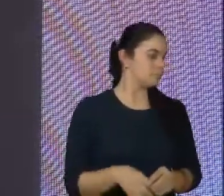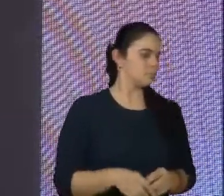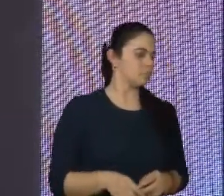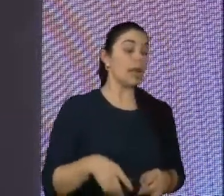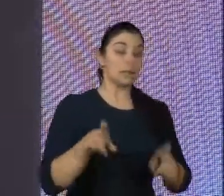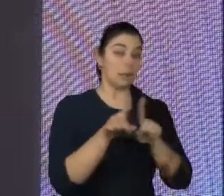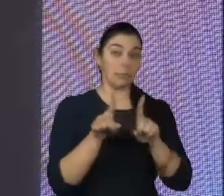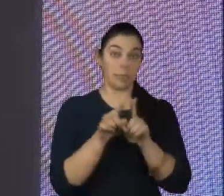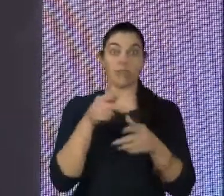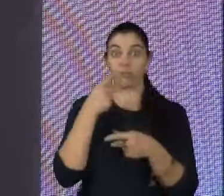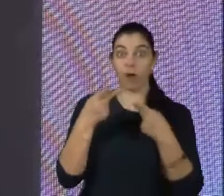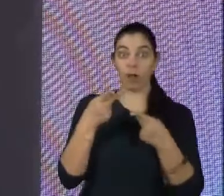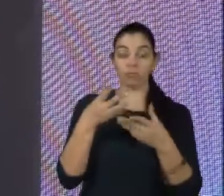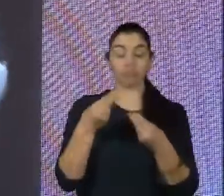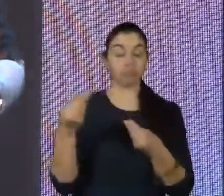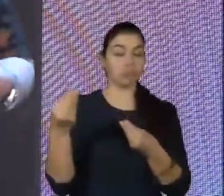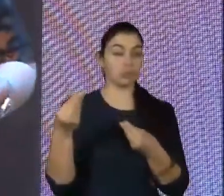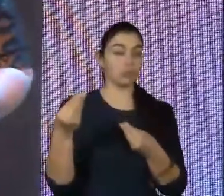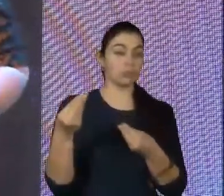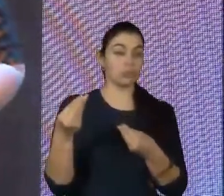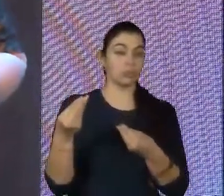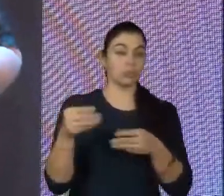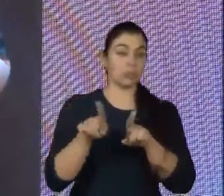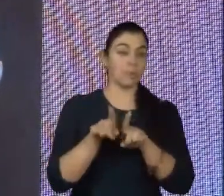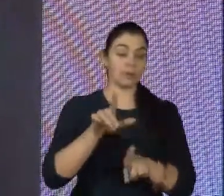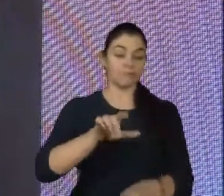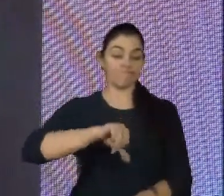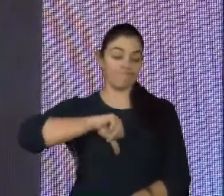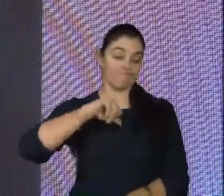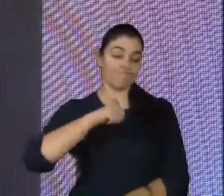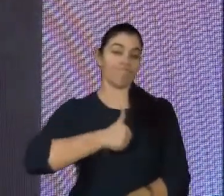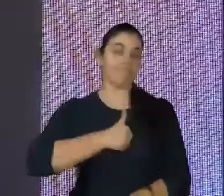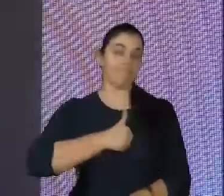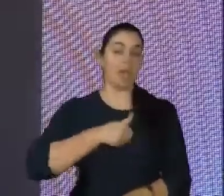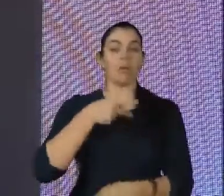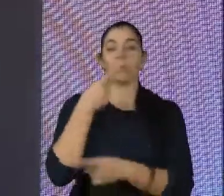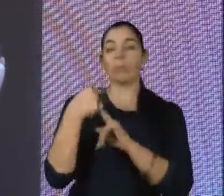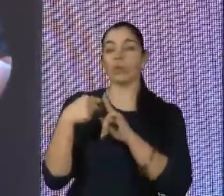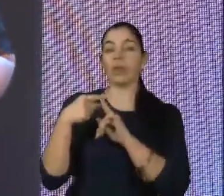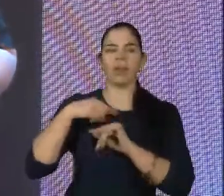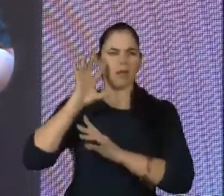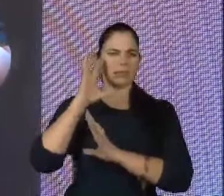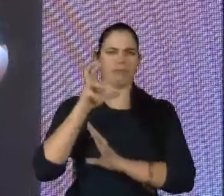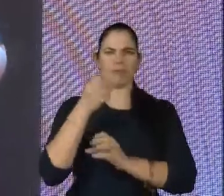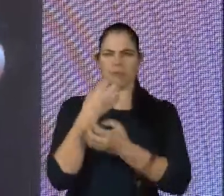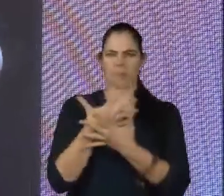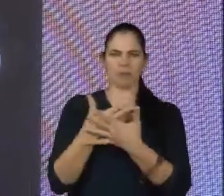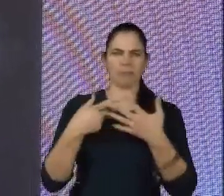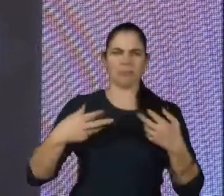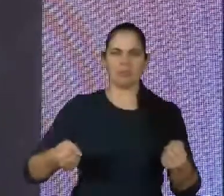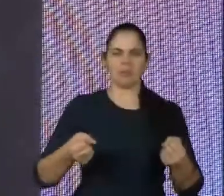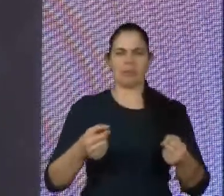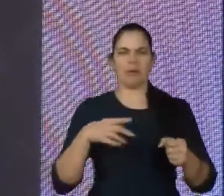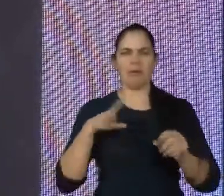A gente fala muito também nessa questão da autoestima. Eu acho que quando a gente está bem resolvido, e